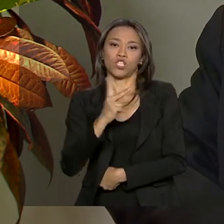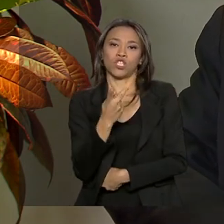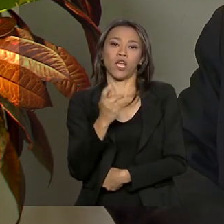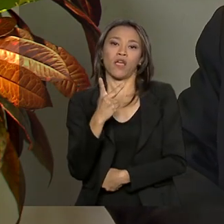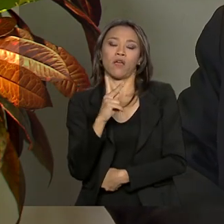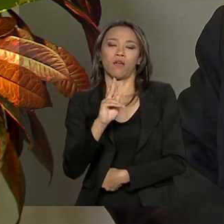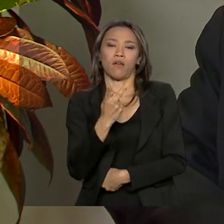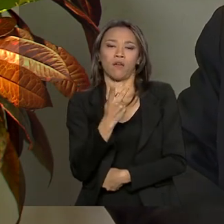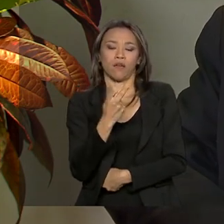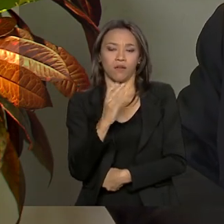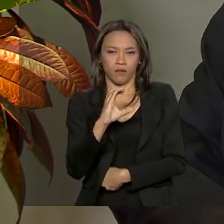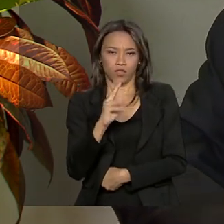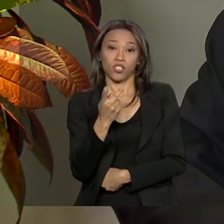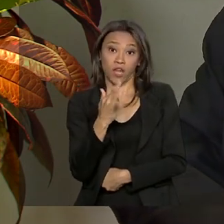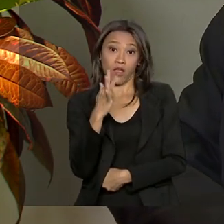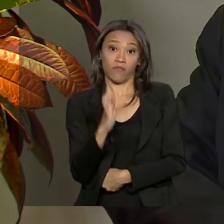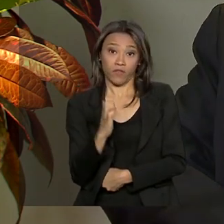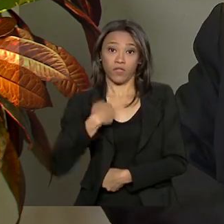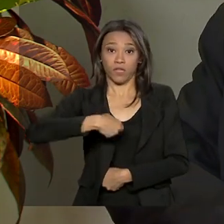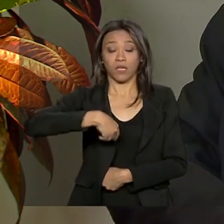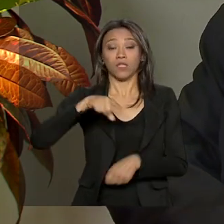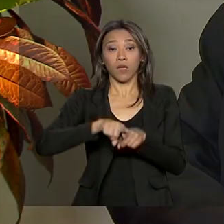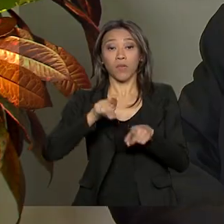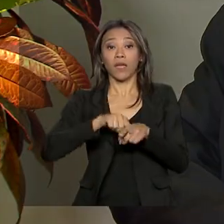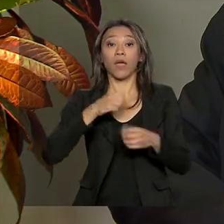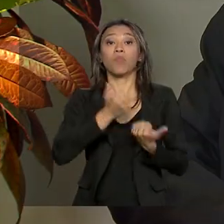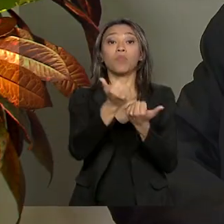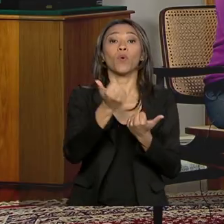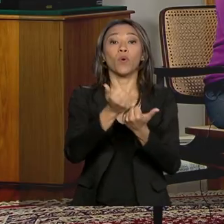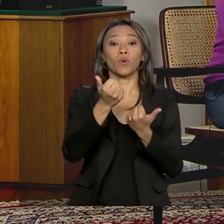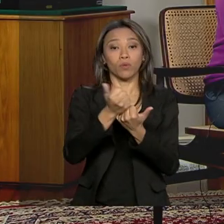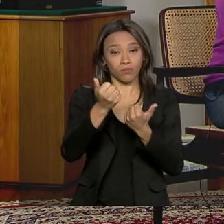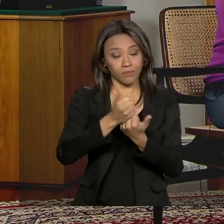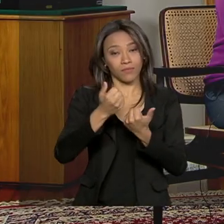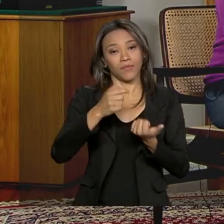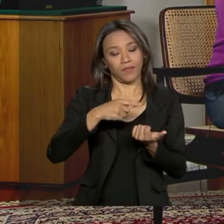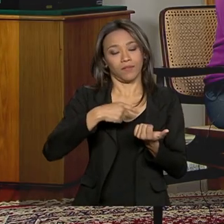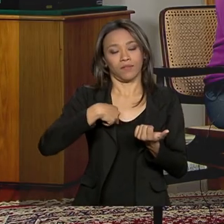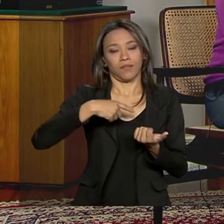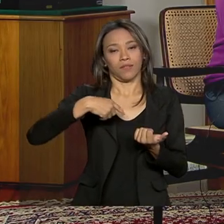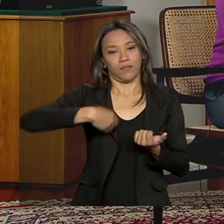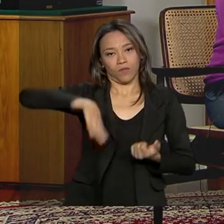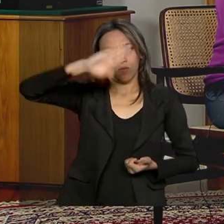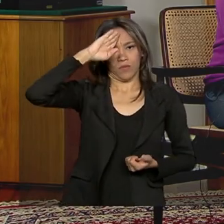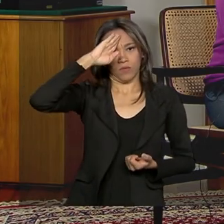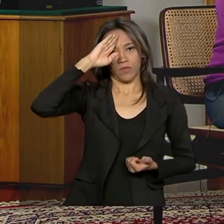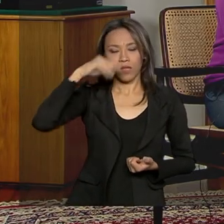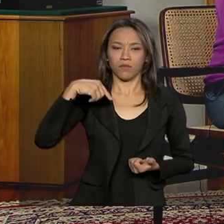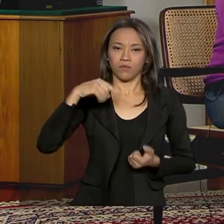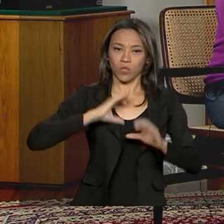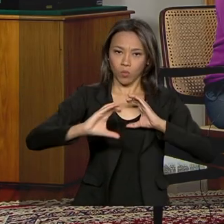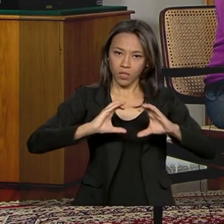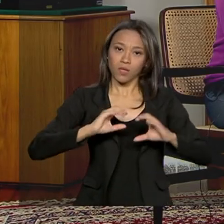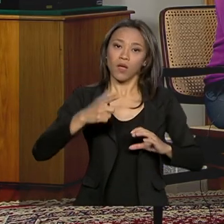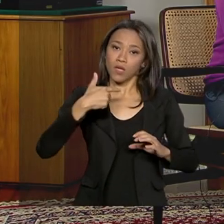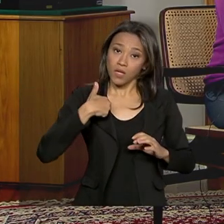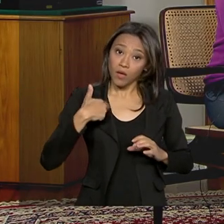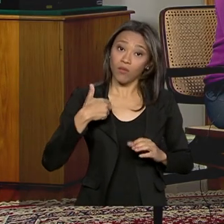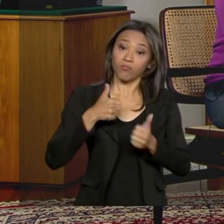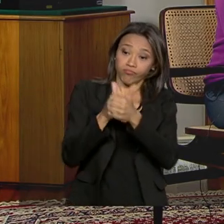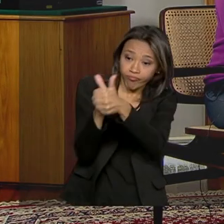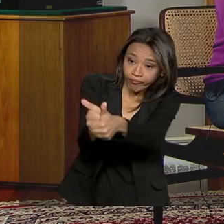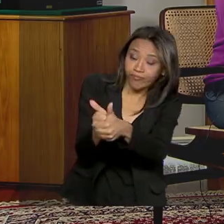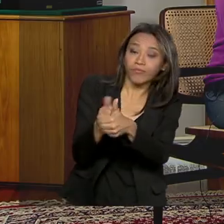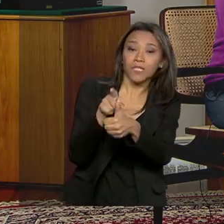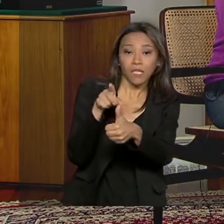parlamentar do Exército era minha e muitas vezes nós nos socorríamos do Bolsonaro para fazer algumas reivindicações